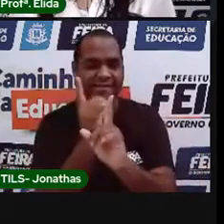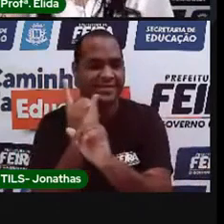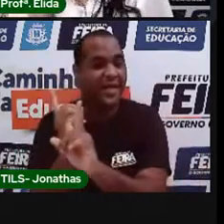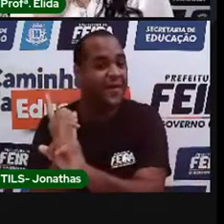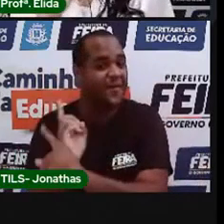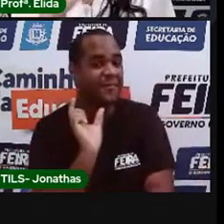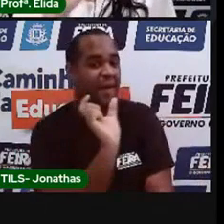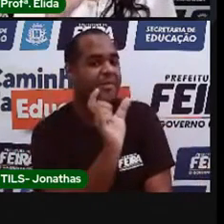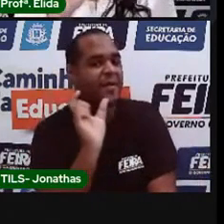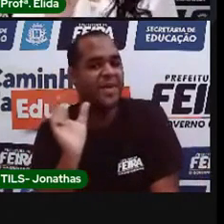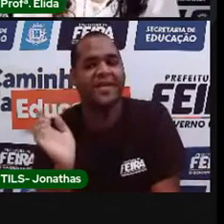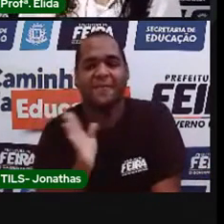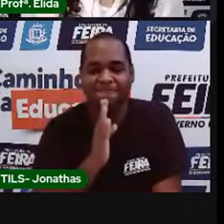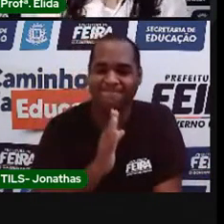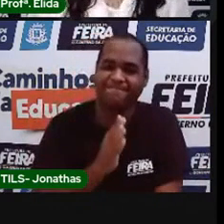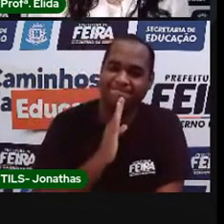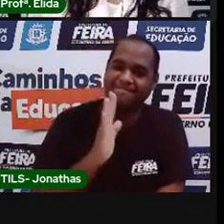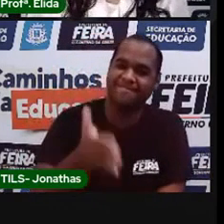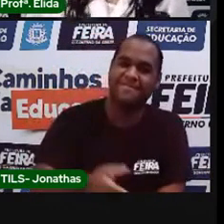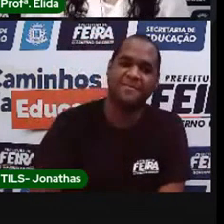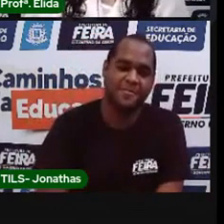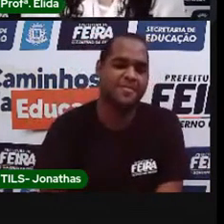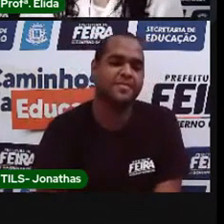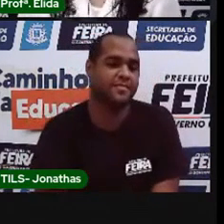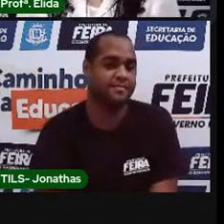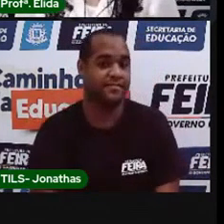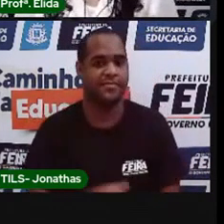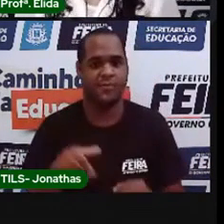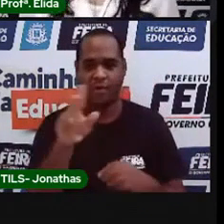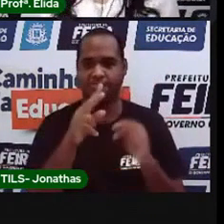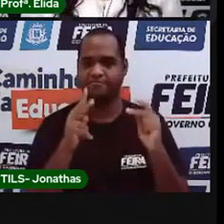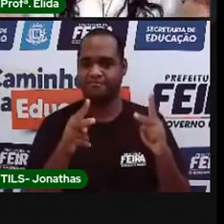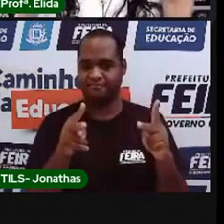já conhece. Vamos continuar.